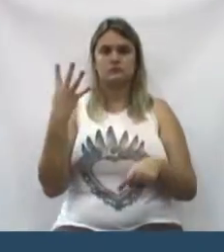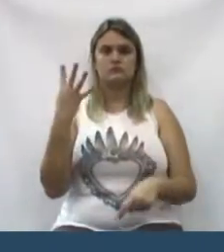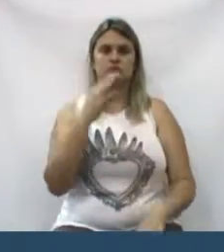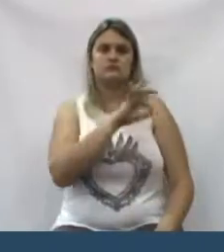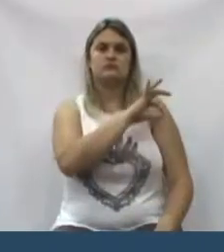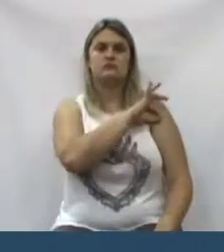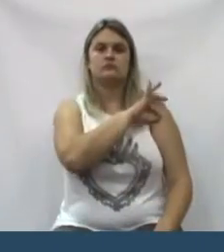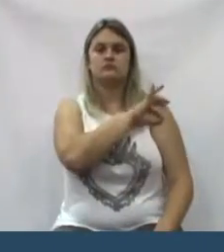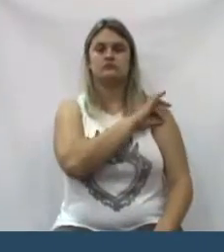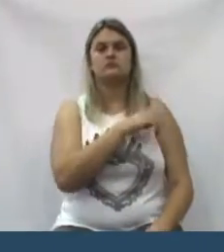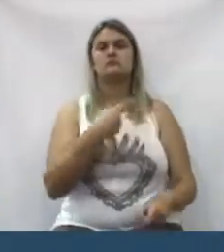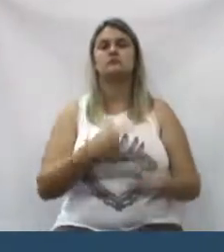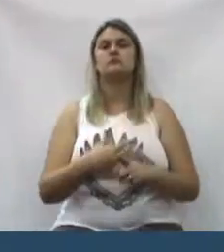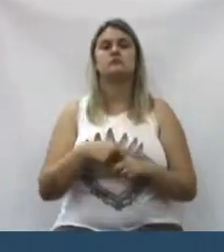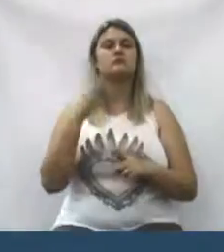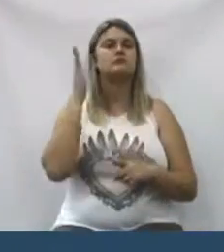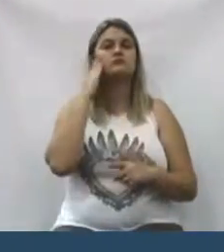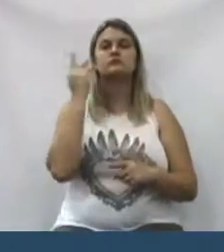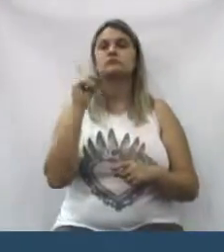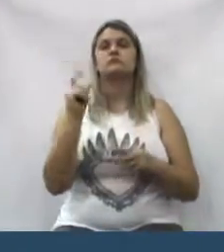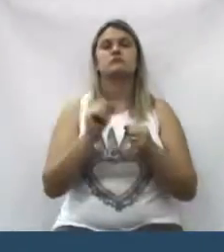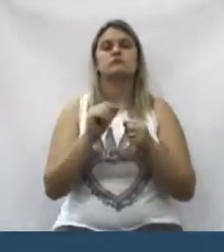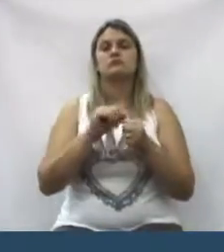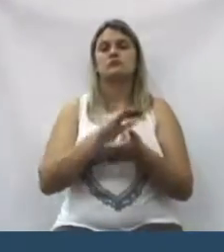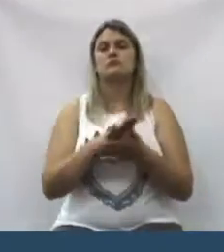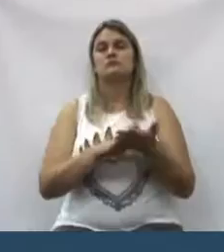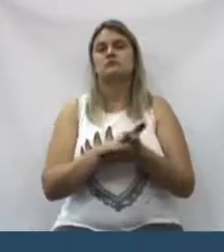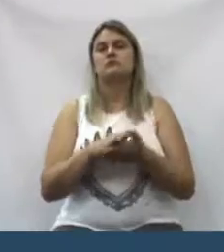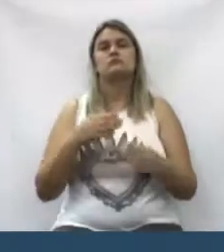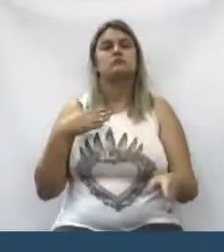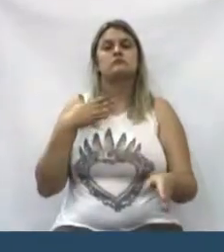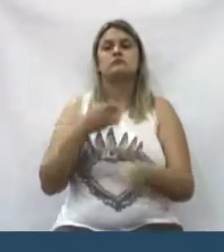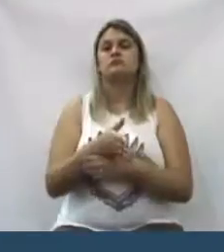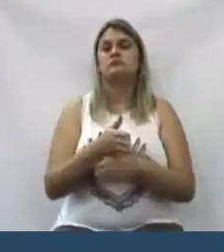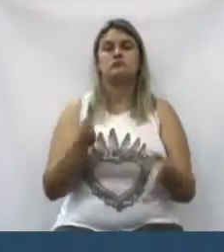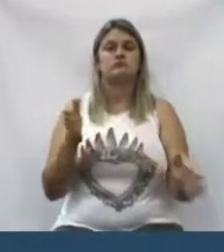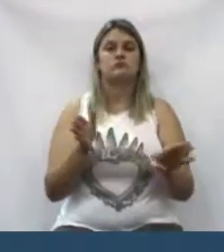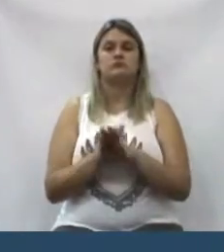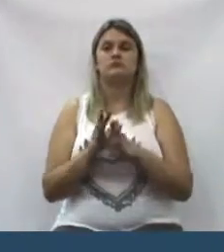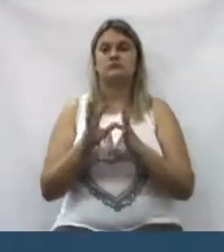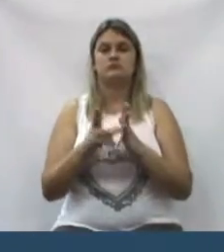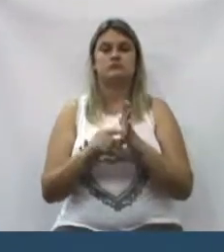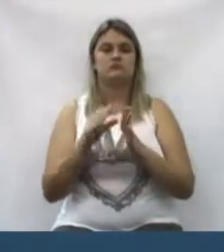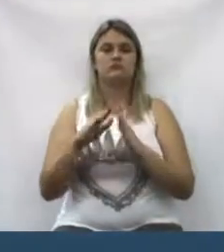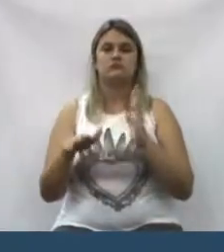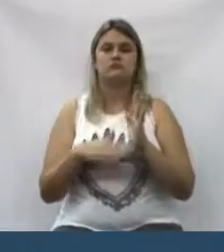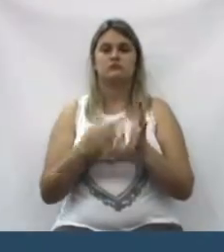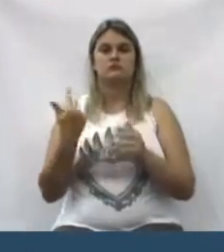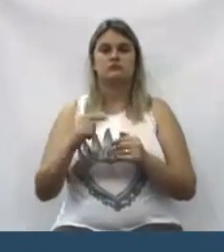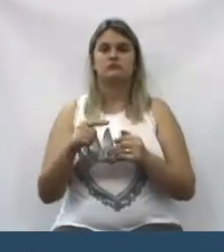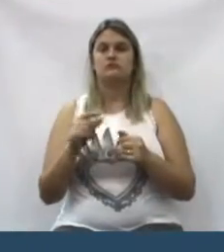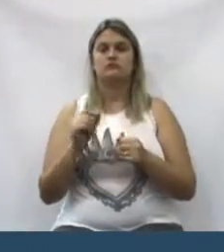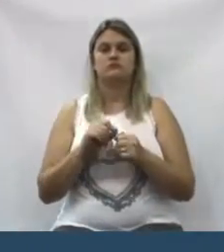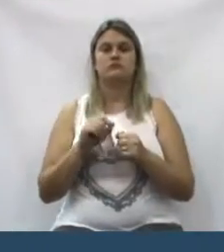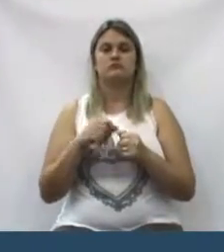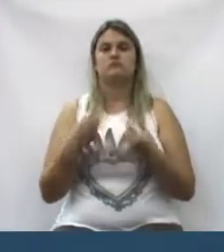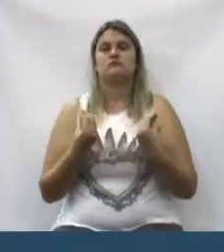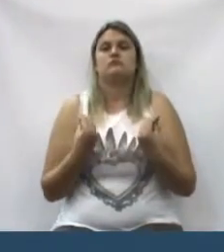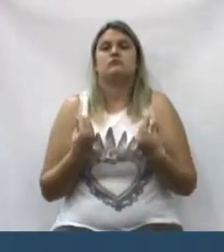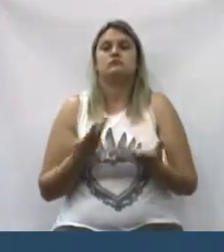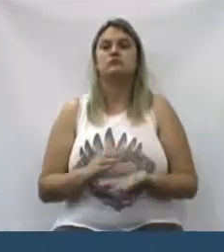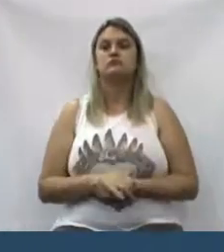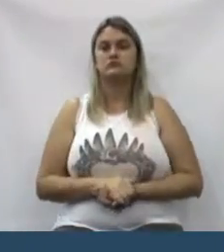Quatro polícia? Eles têm certeza que eles chegam fazendo dominação. Não tenha dúvida.